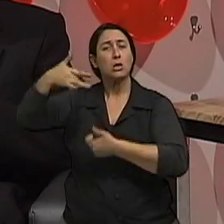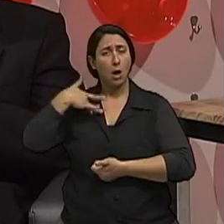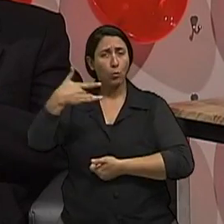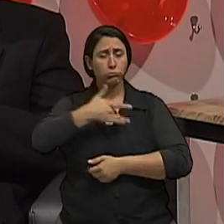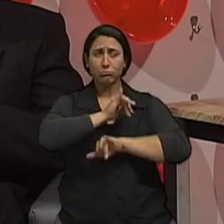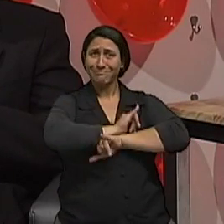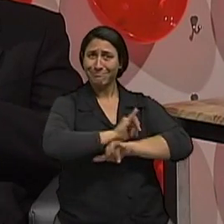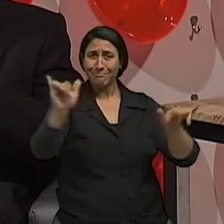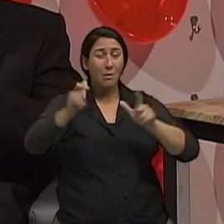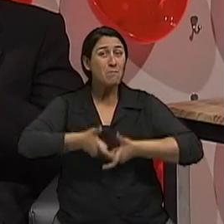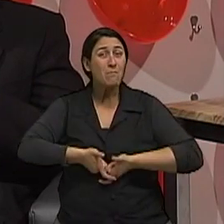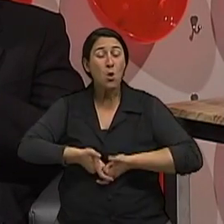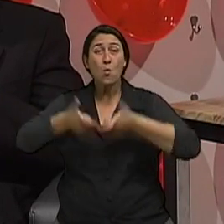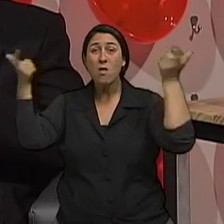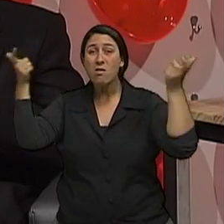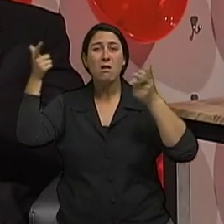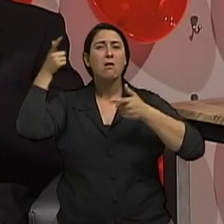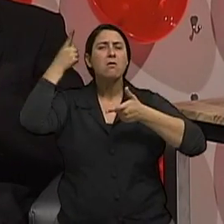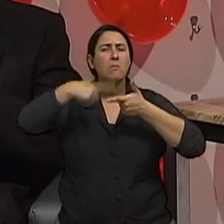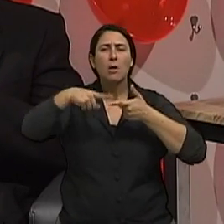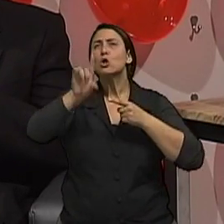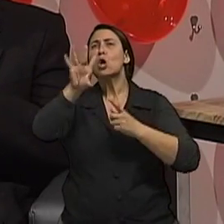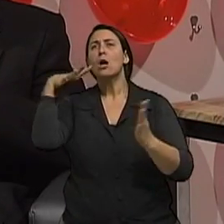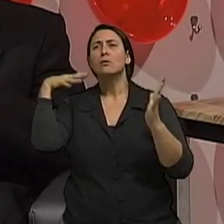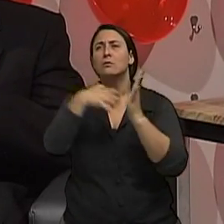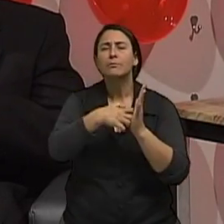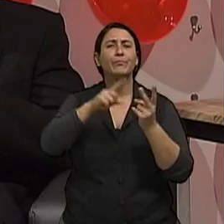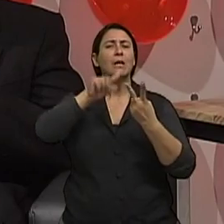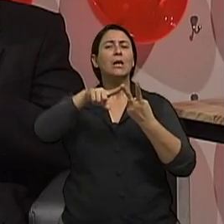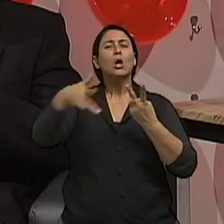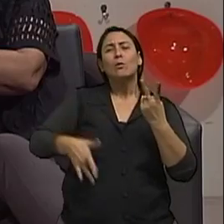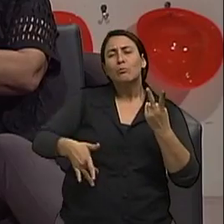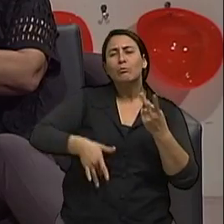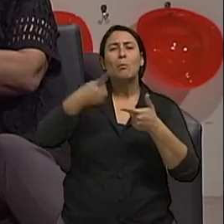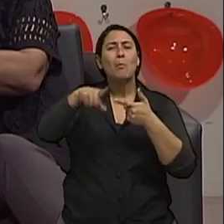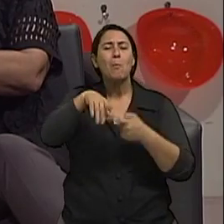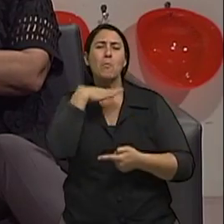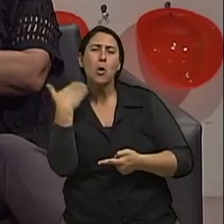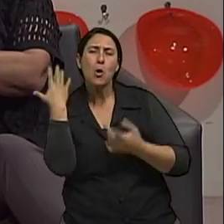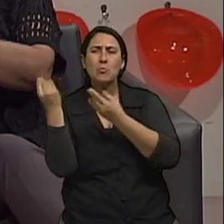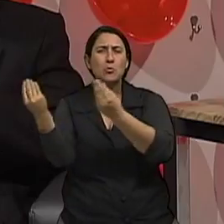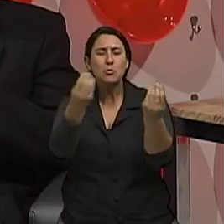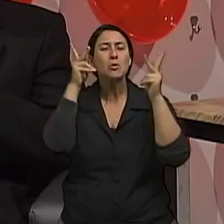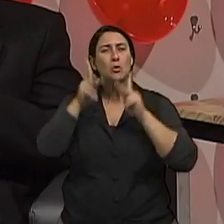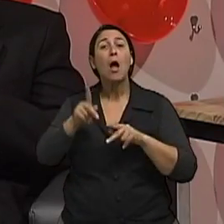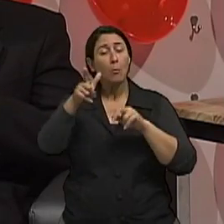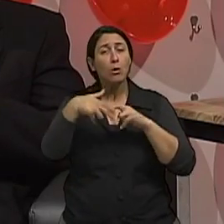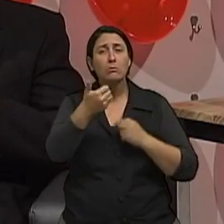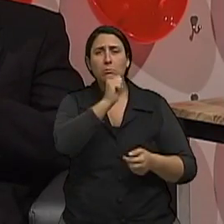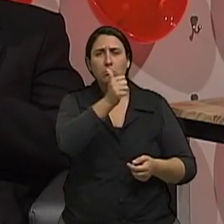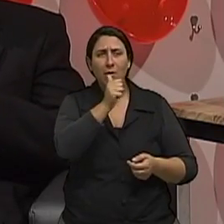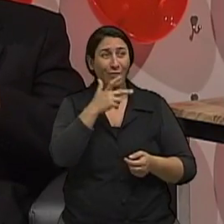provocadas pelo álcool no Brasil, não só acidente de trânsito, mas cirrose hepática, problemas cardíacos, qualquer faixa etária. Pegando lá desde a